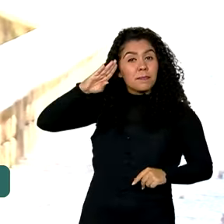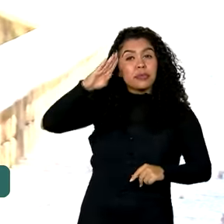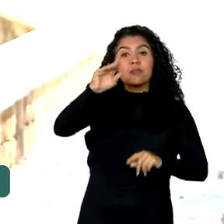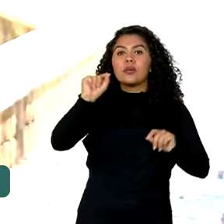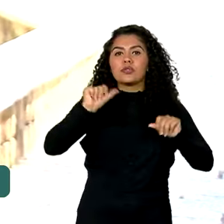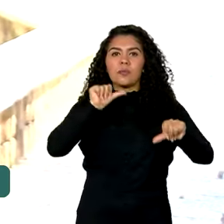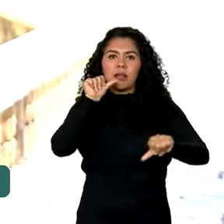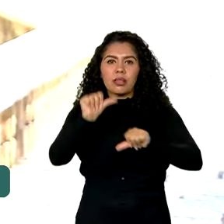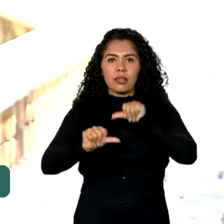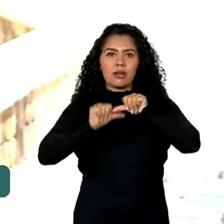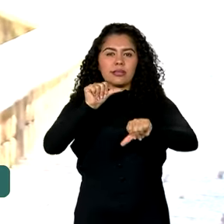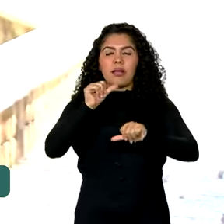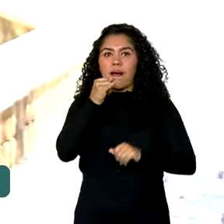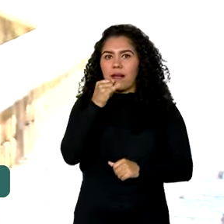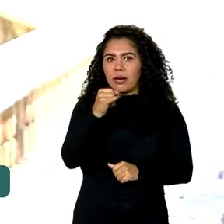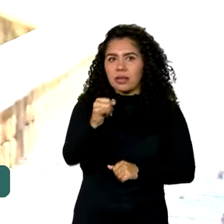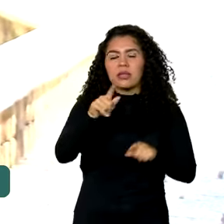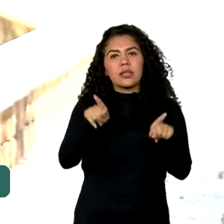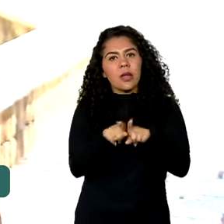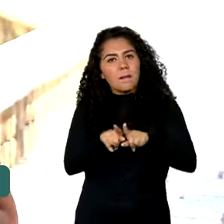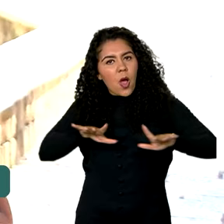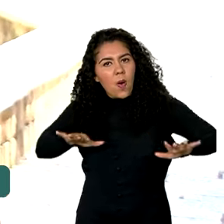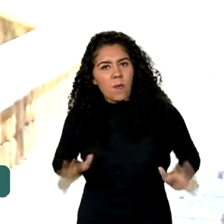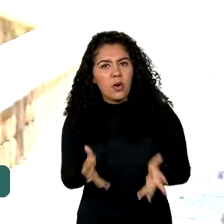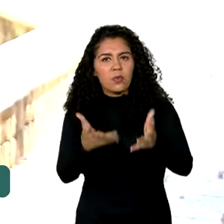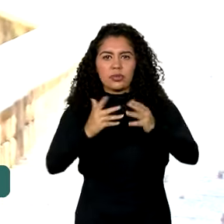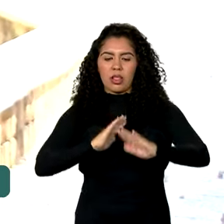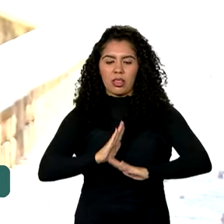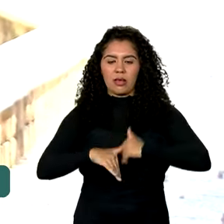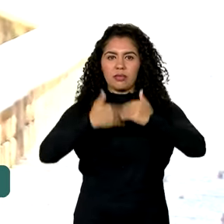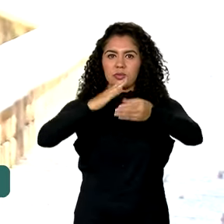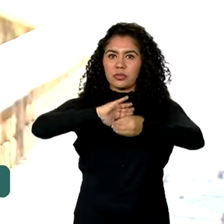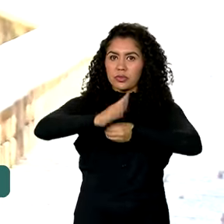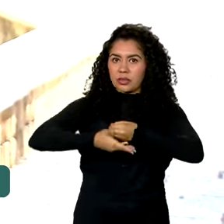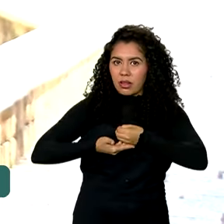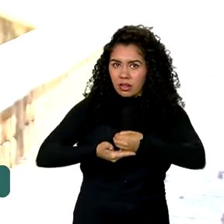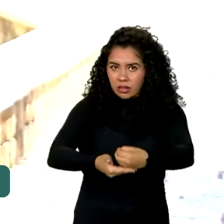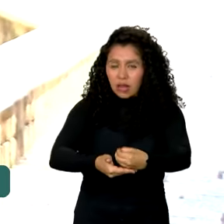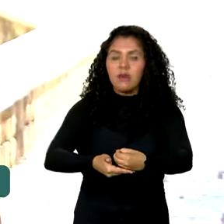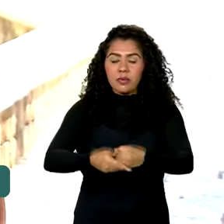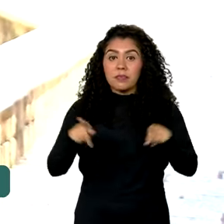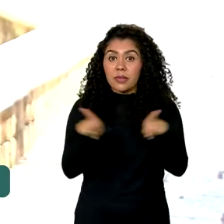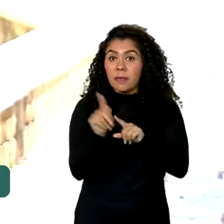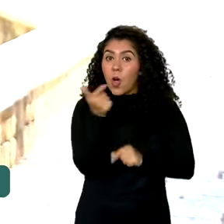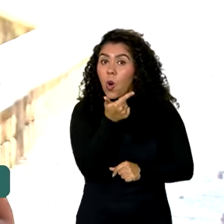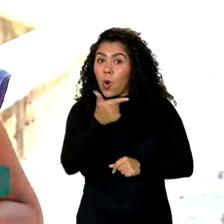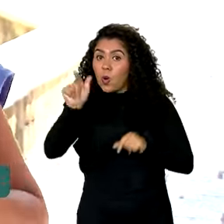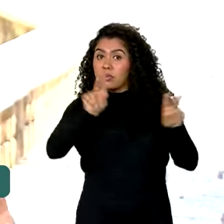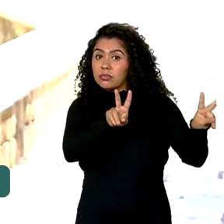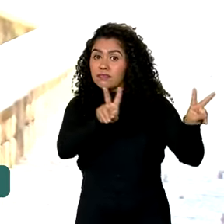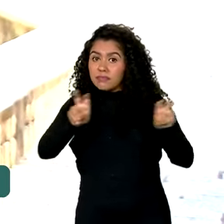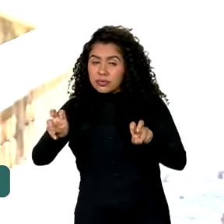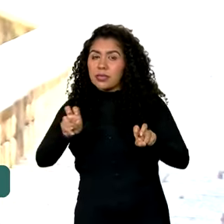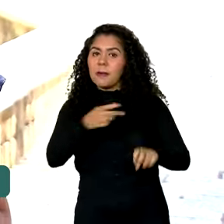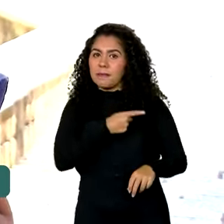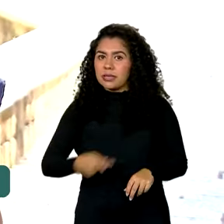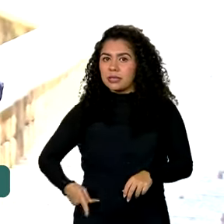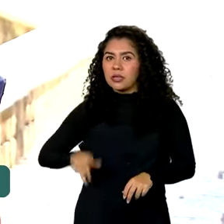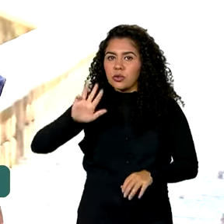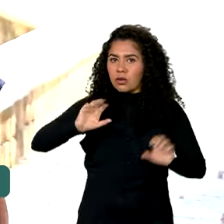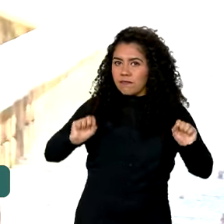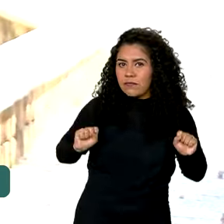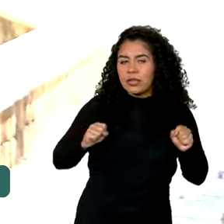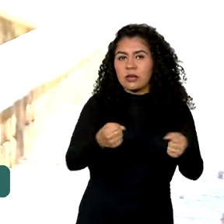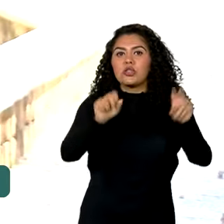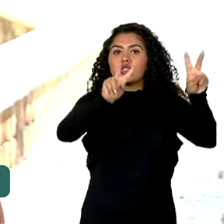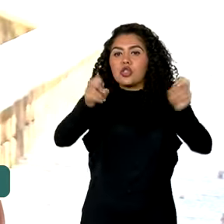transição energética e a promoção do desenvolvimento sustentável. Outro ponto que ele deve defender é a